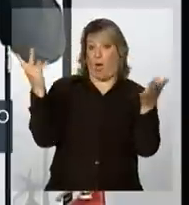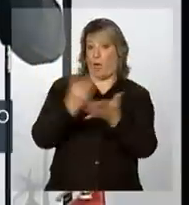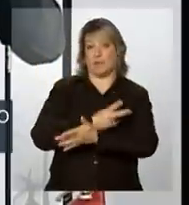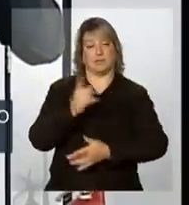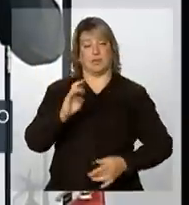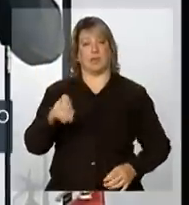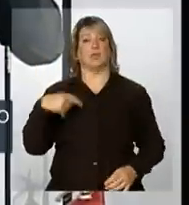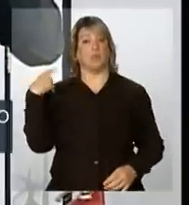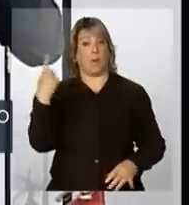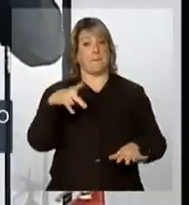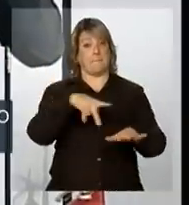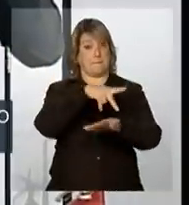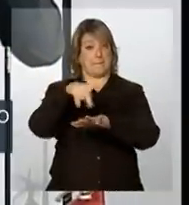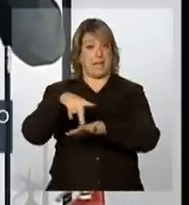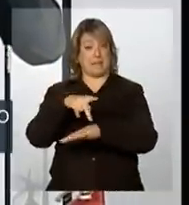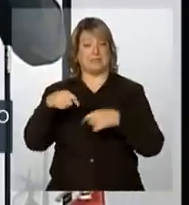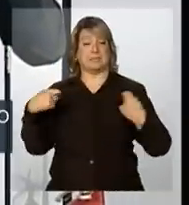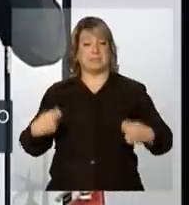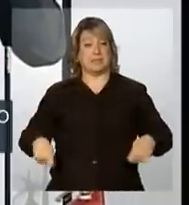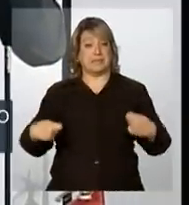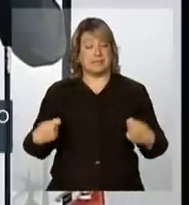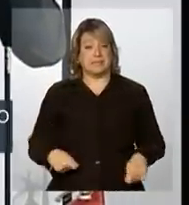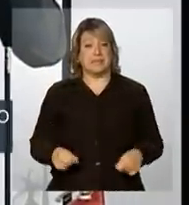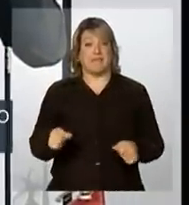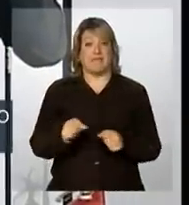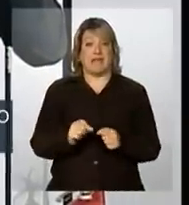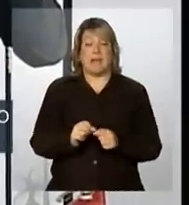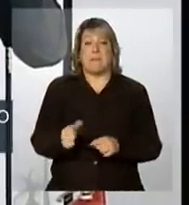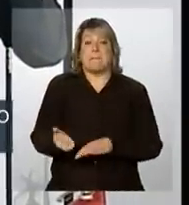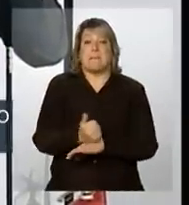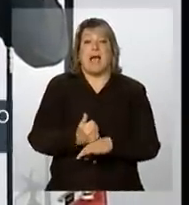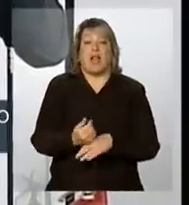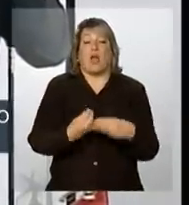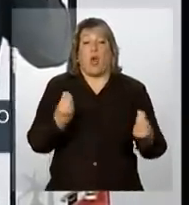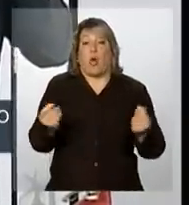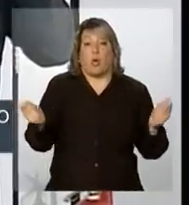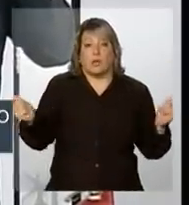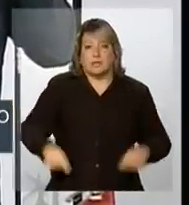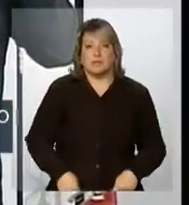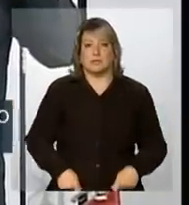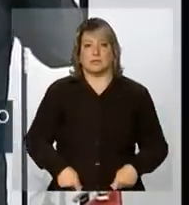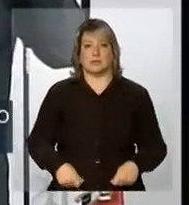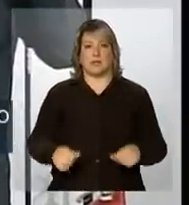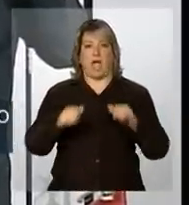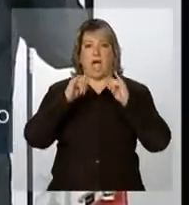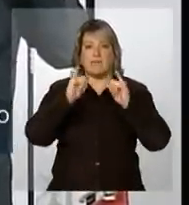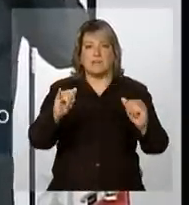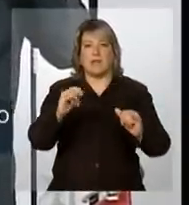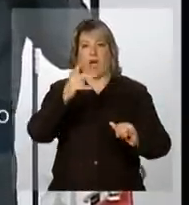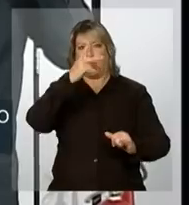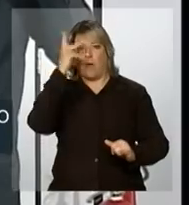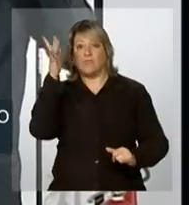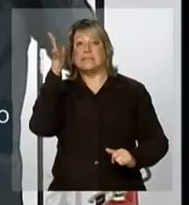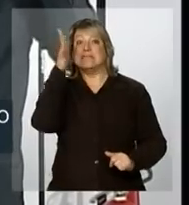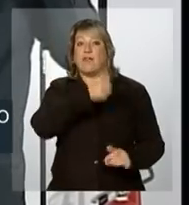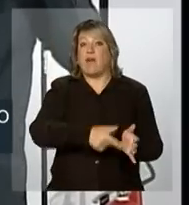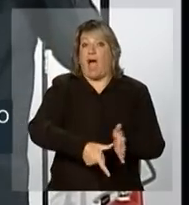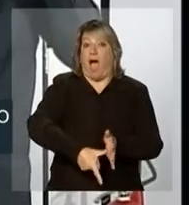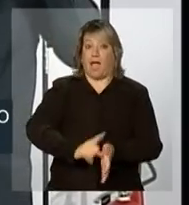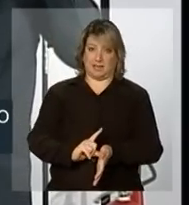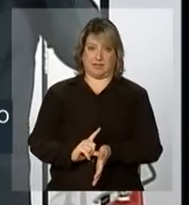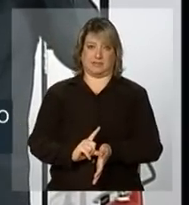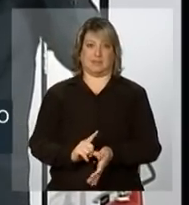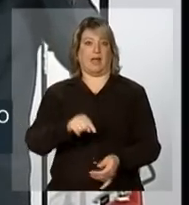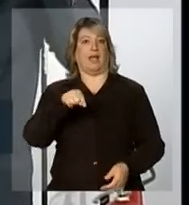Países têm que montar a melhor capacidade de gestão. É essa questão que hoje está